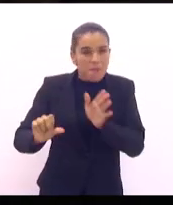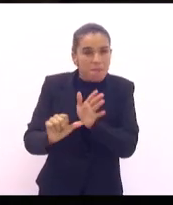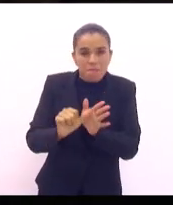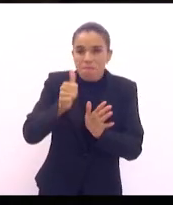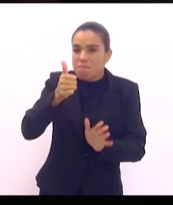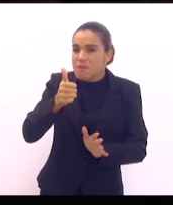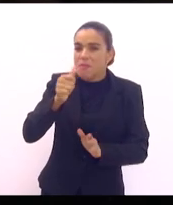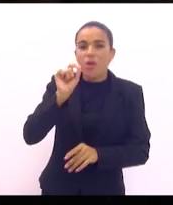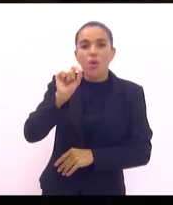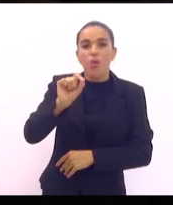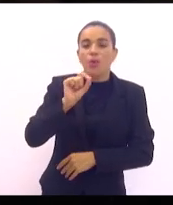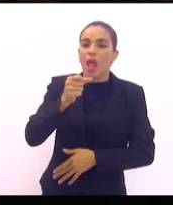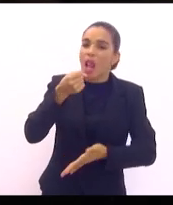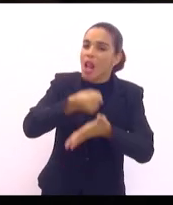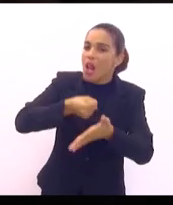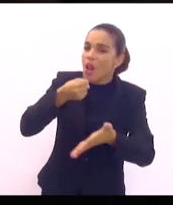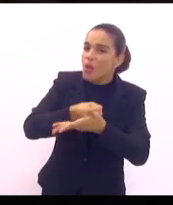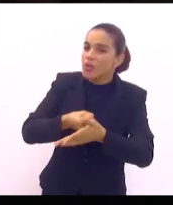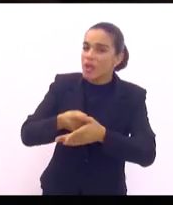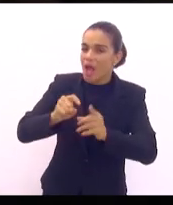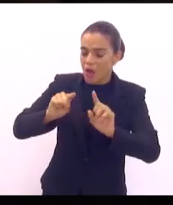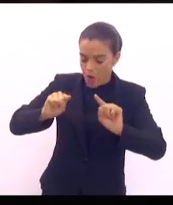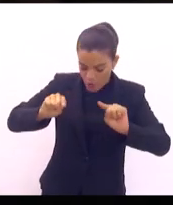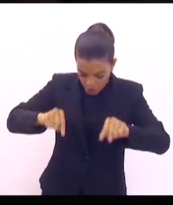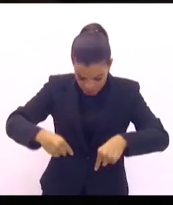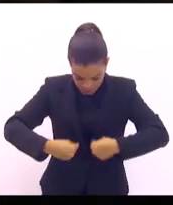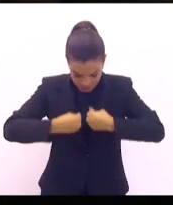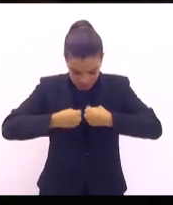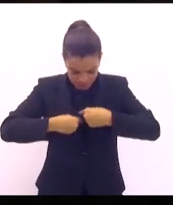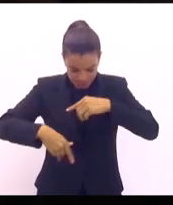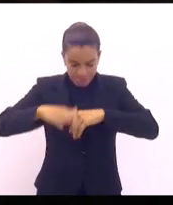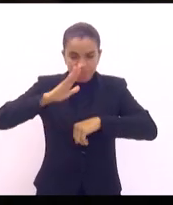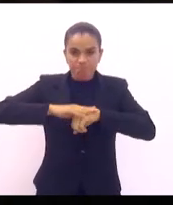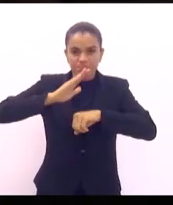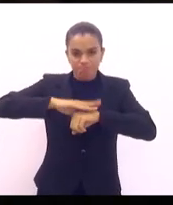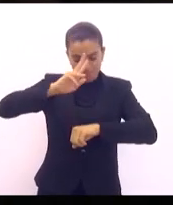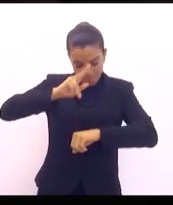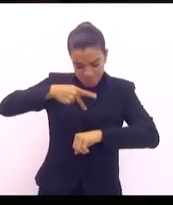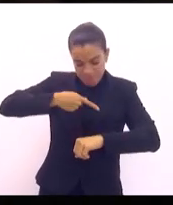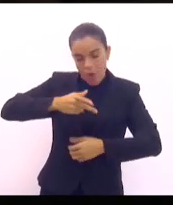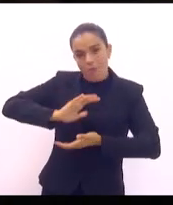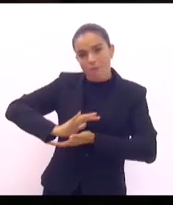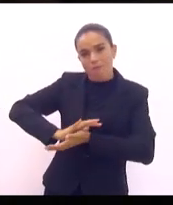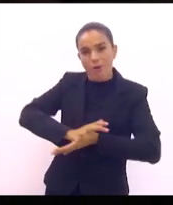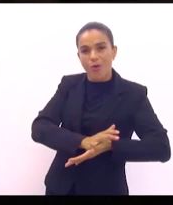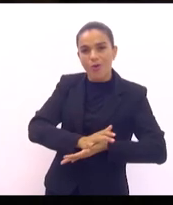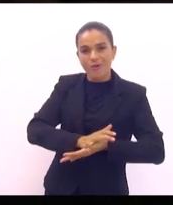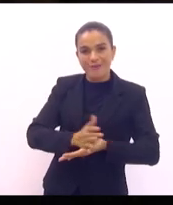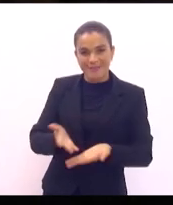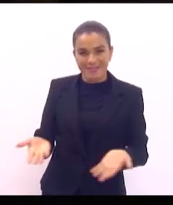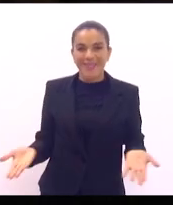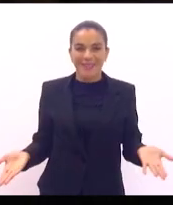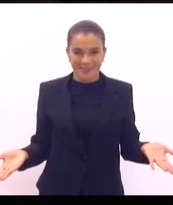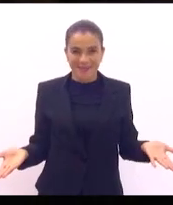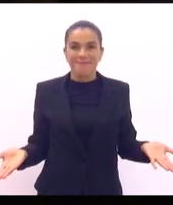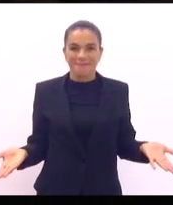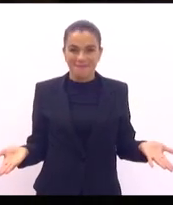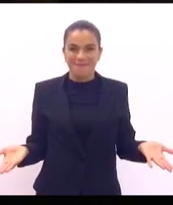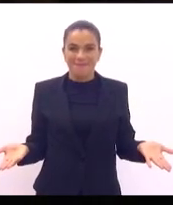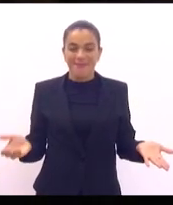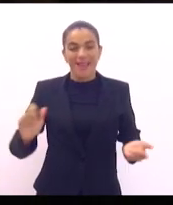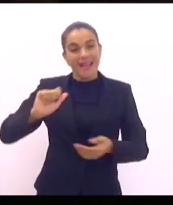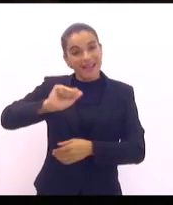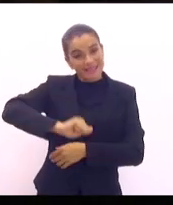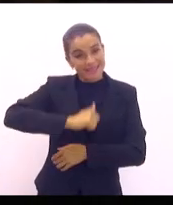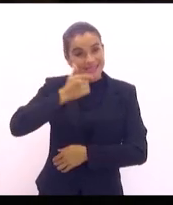é lutar contra os seus próprios preconceitos, porque são culturais, para depois